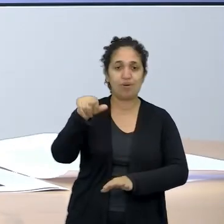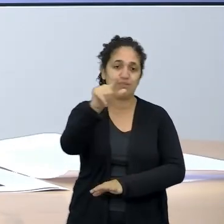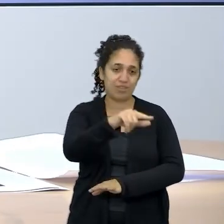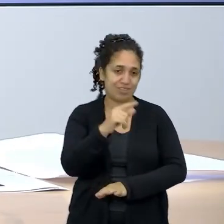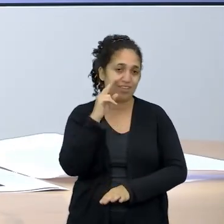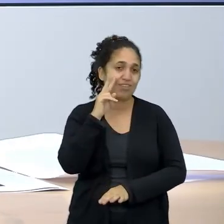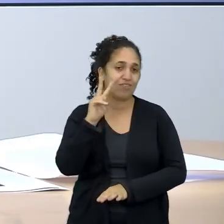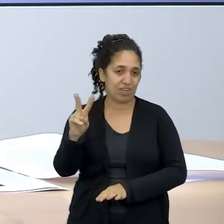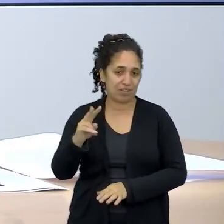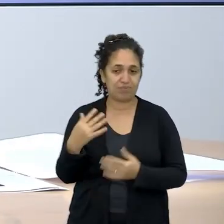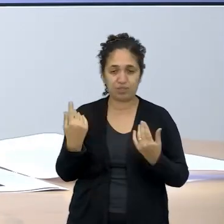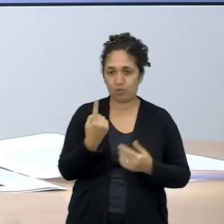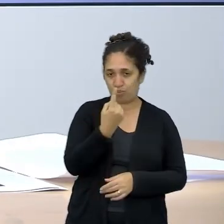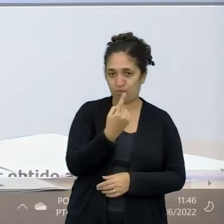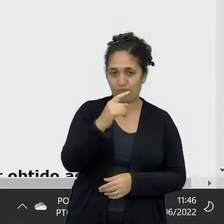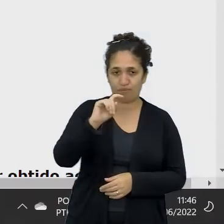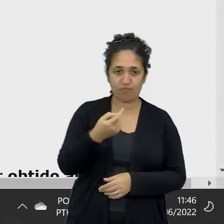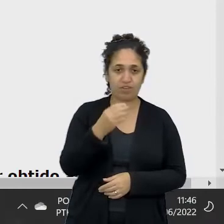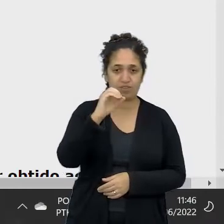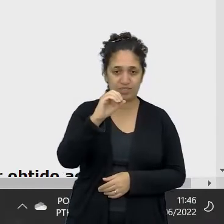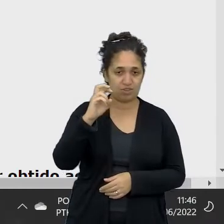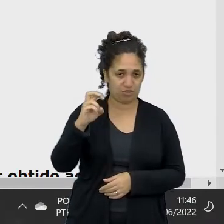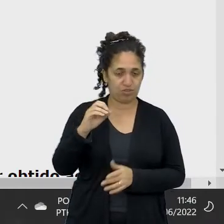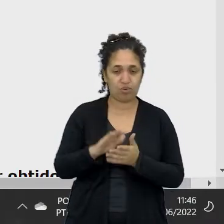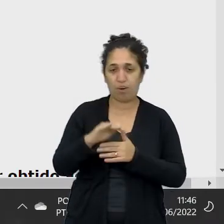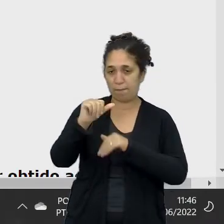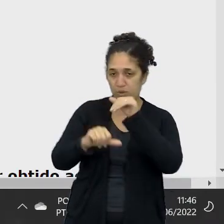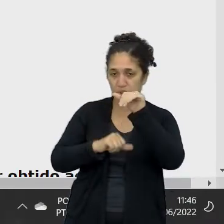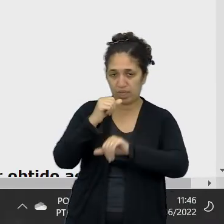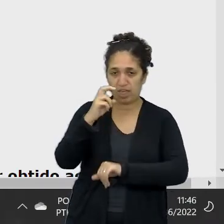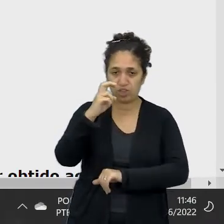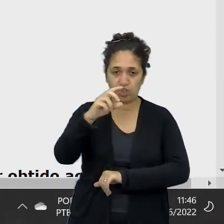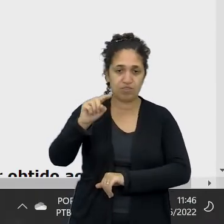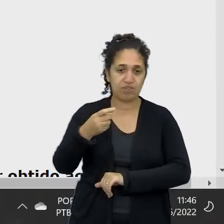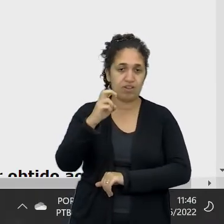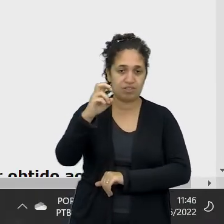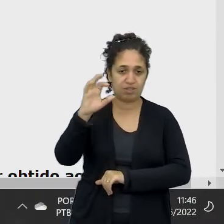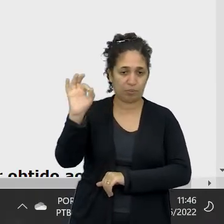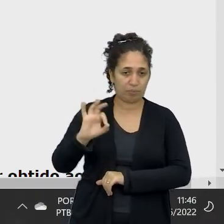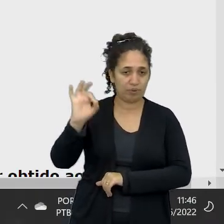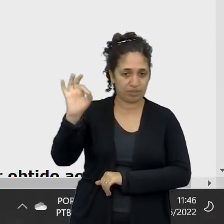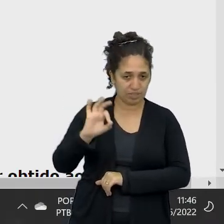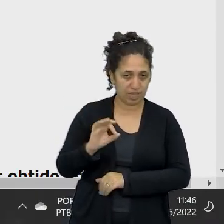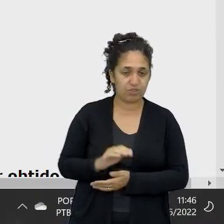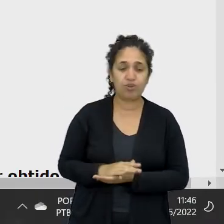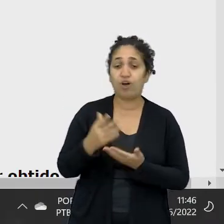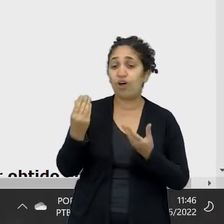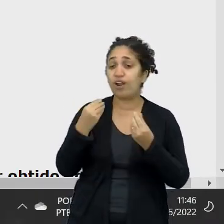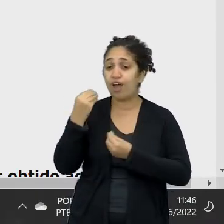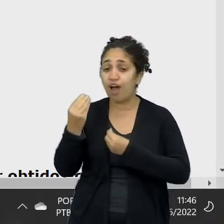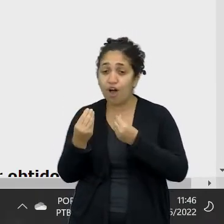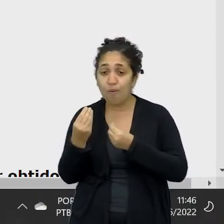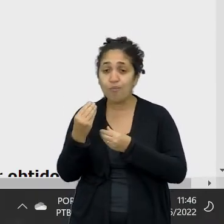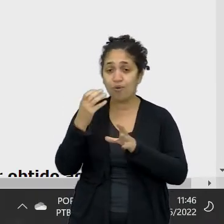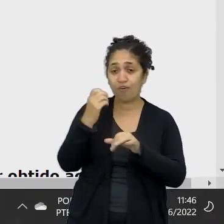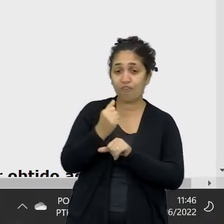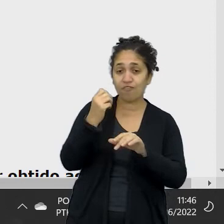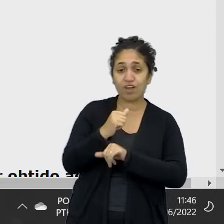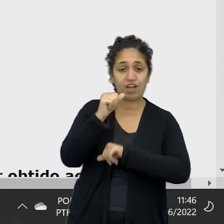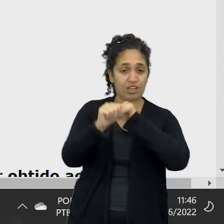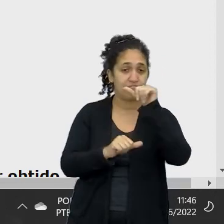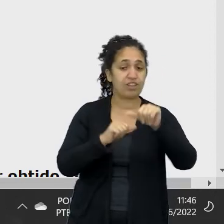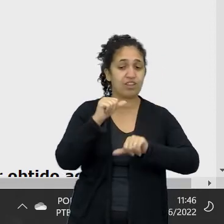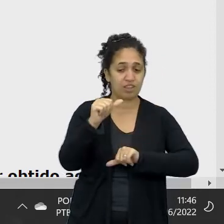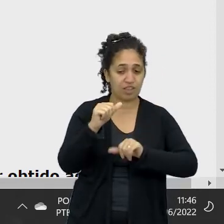verem. Então, olha, 1,05, eu vou pôr 2,5%, aí vocês vão ver como esse valor,